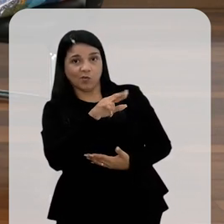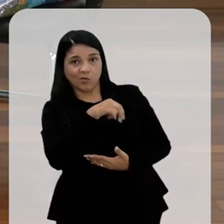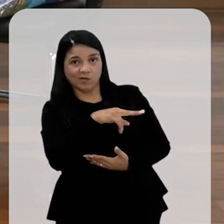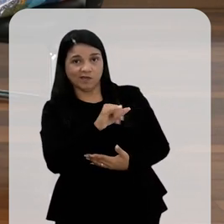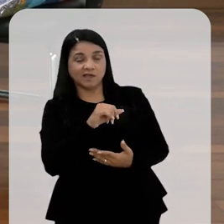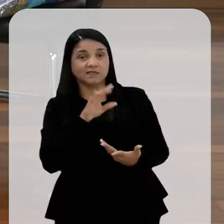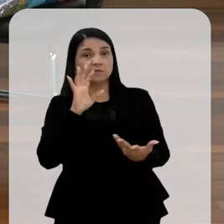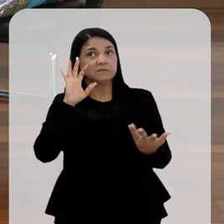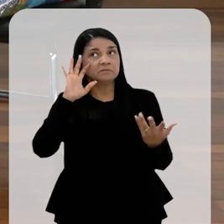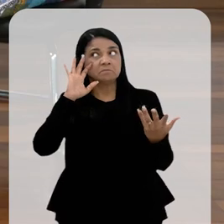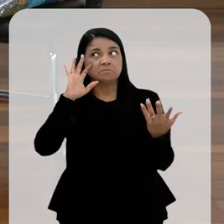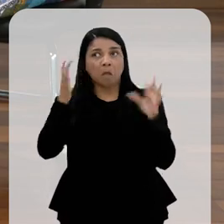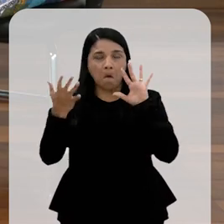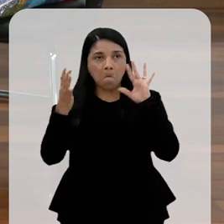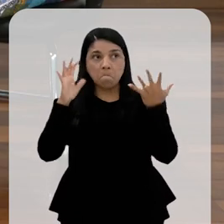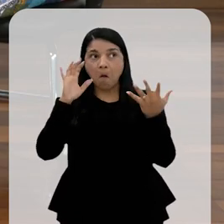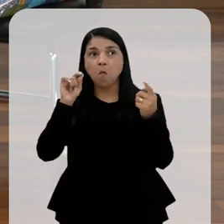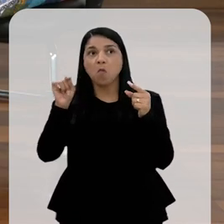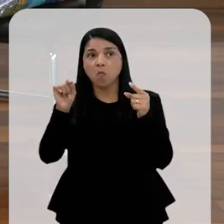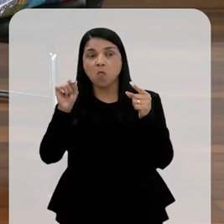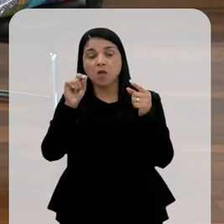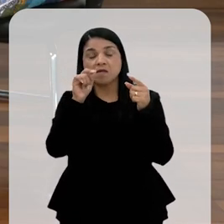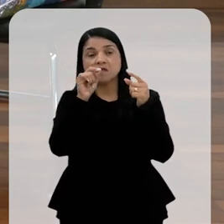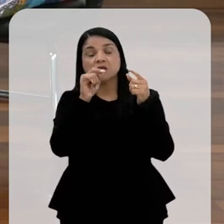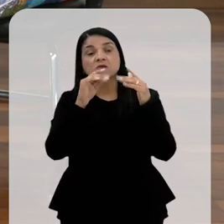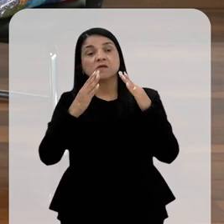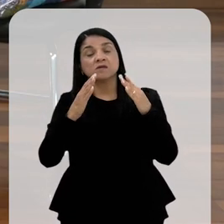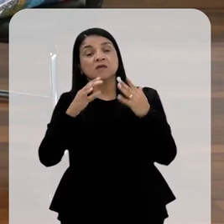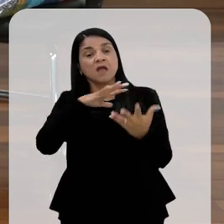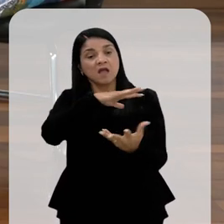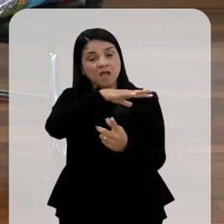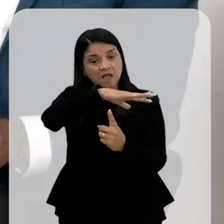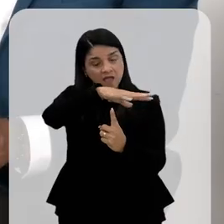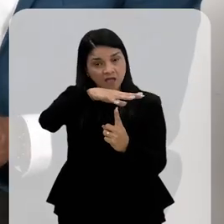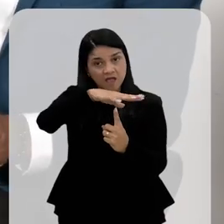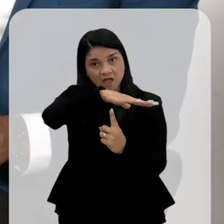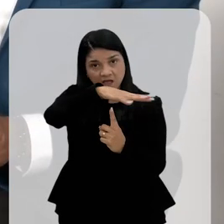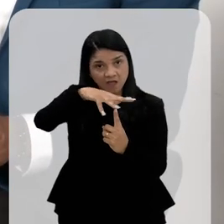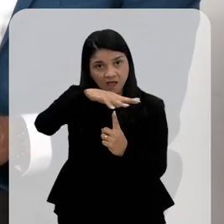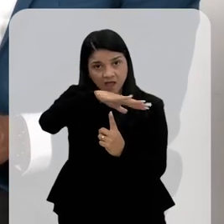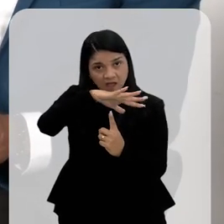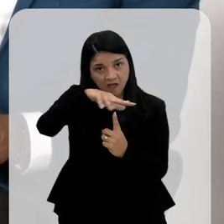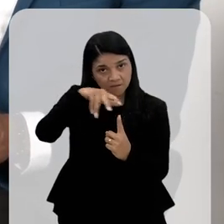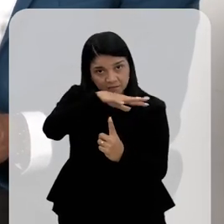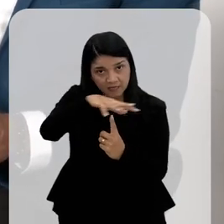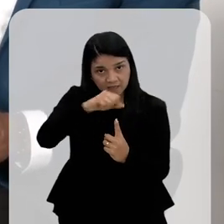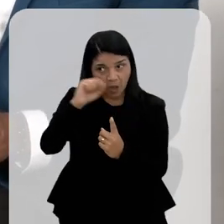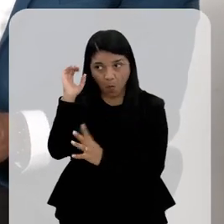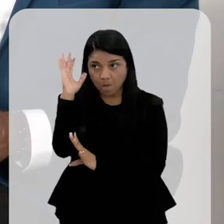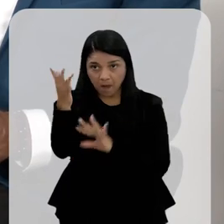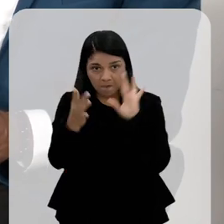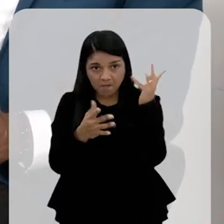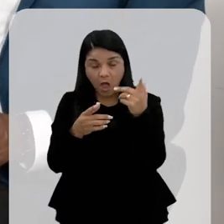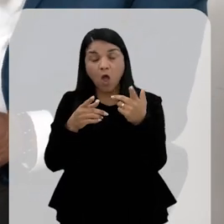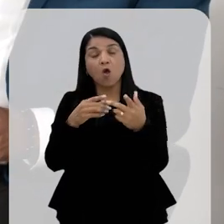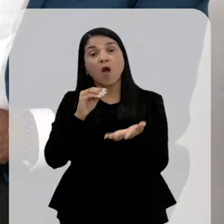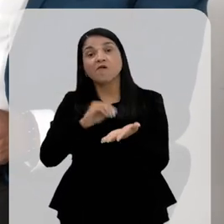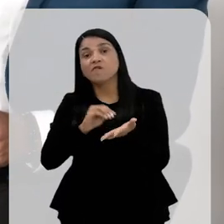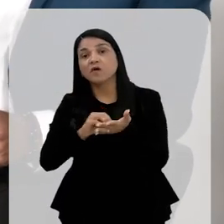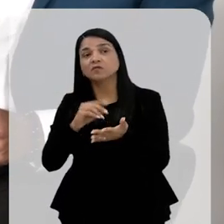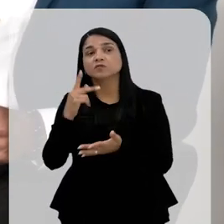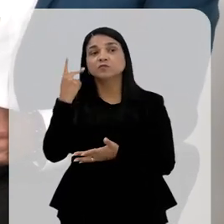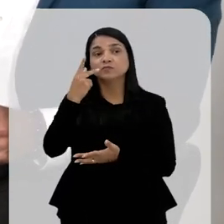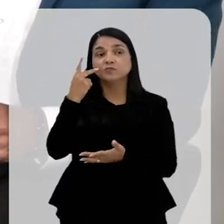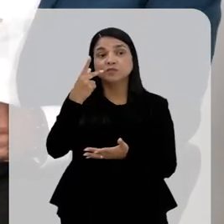o tema dos desastres ambientais. O desastre é efetivamente ambiental ou é da ausência de políticas públicas que